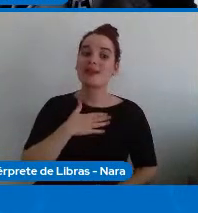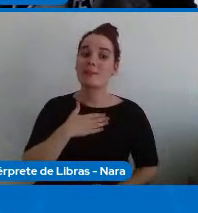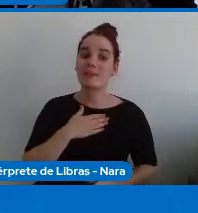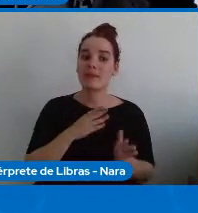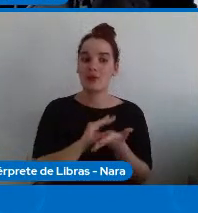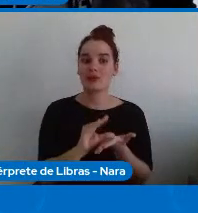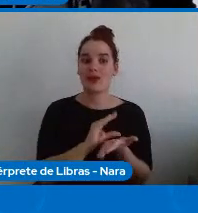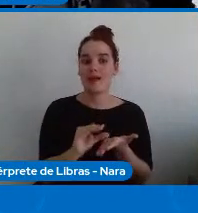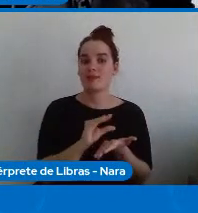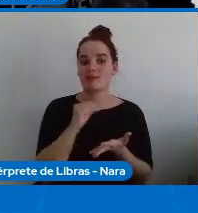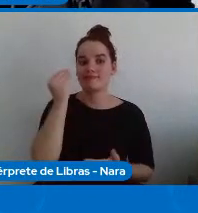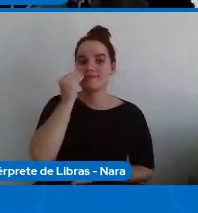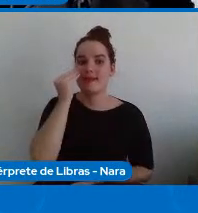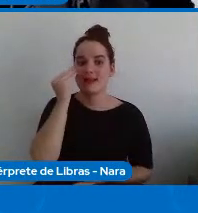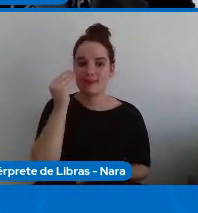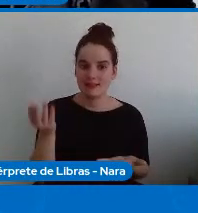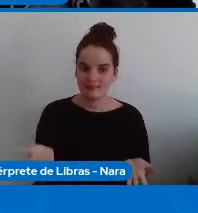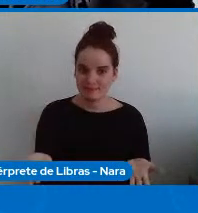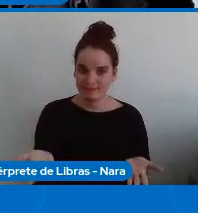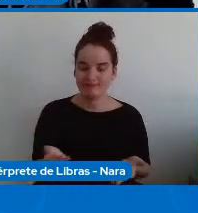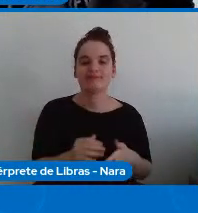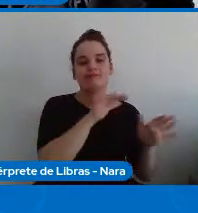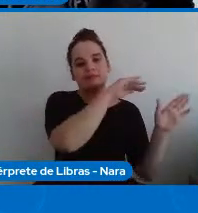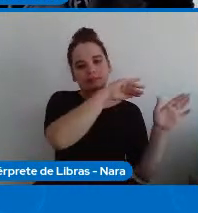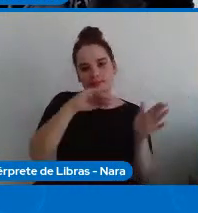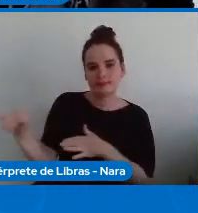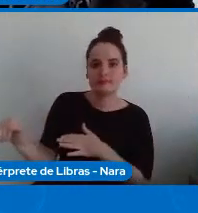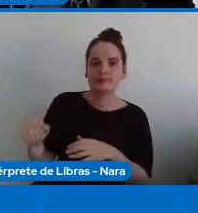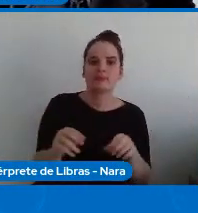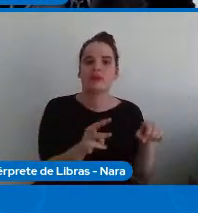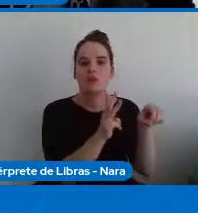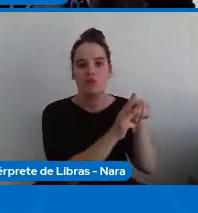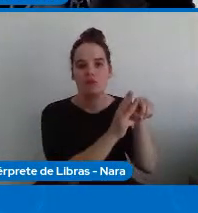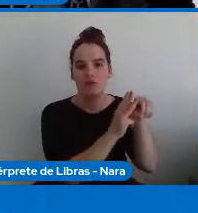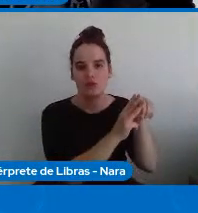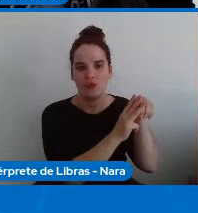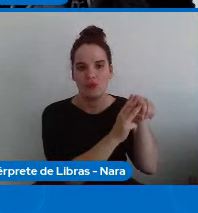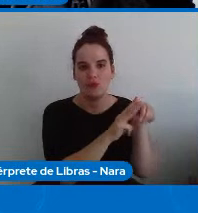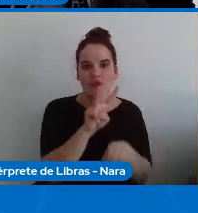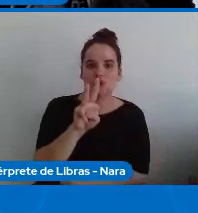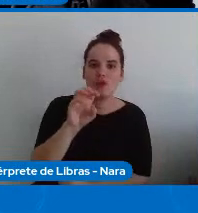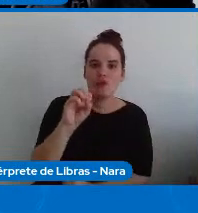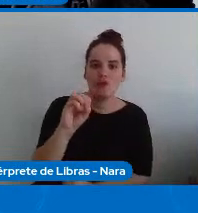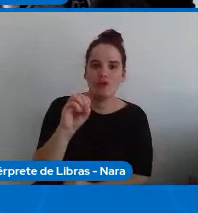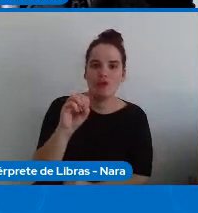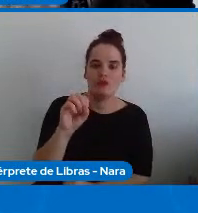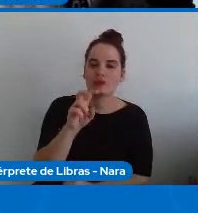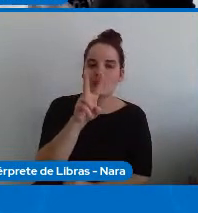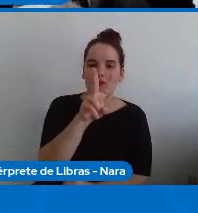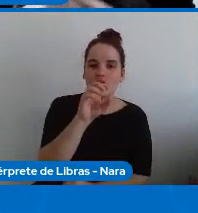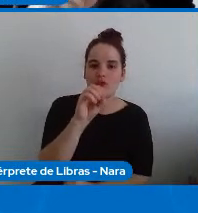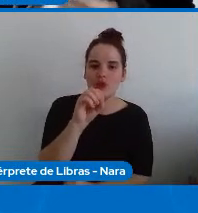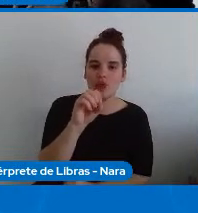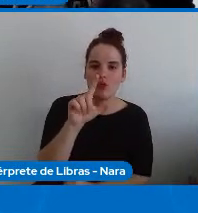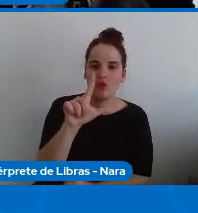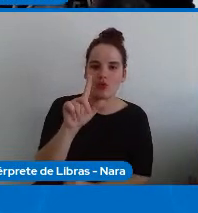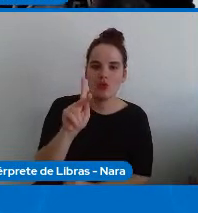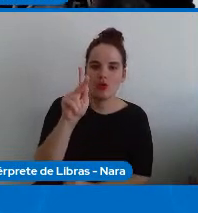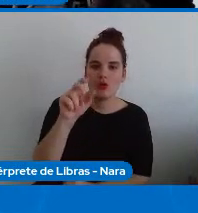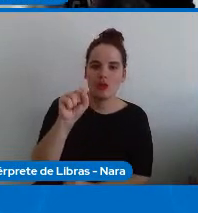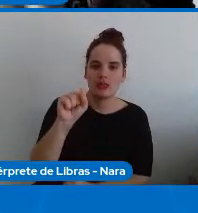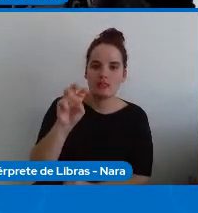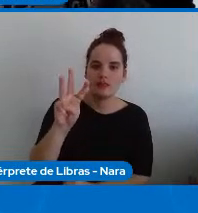também tem o caso da Volkswagen que implementou um software que identificava quando o veículo estava em condições de